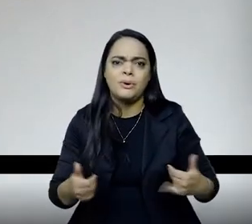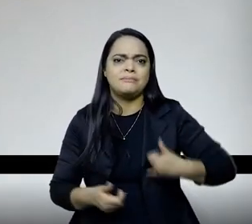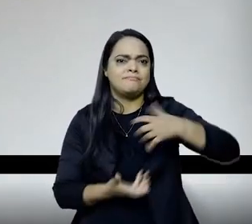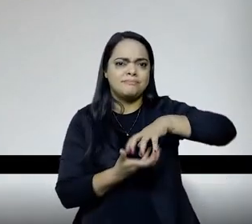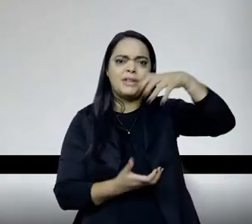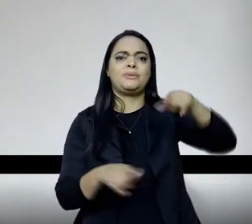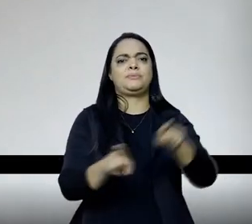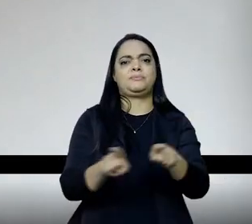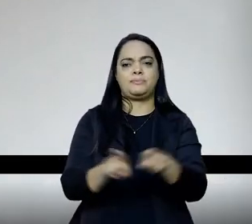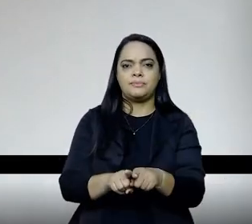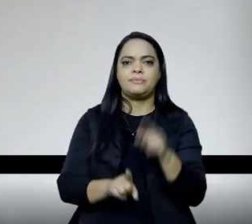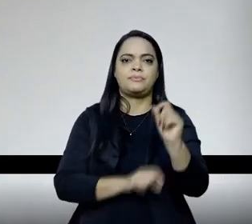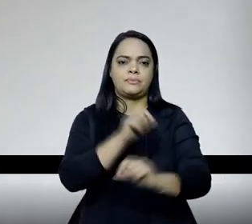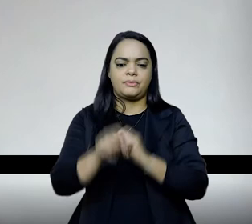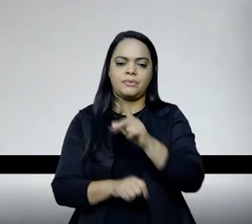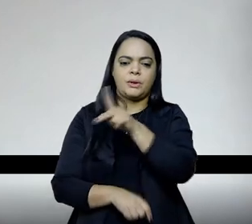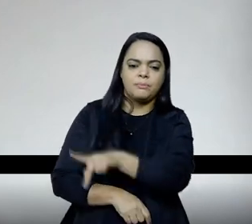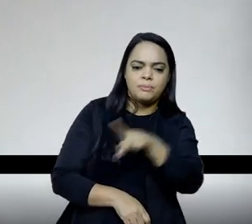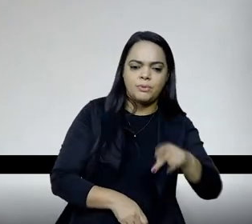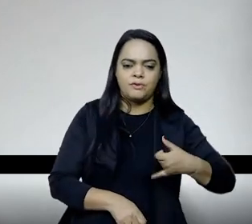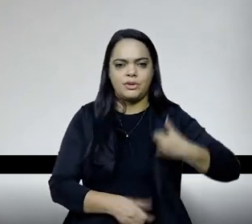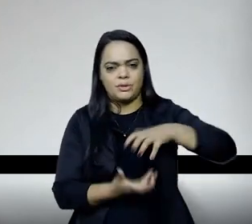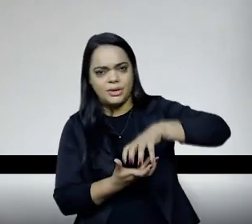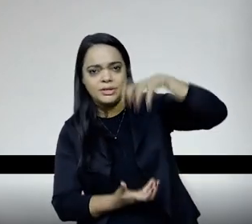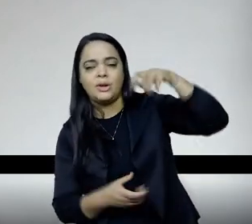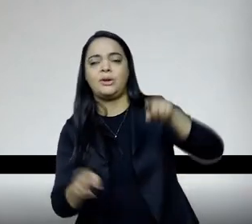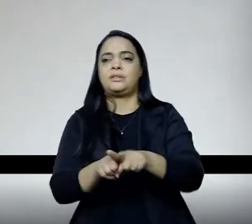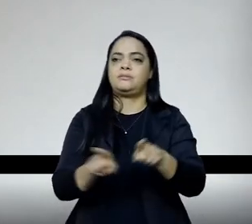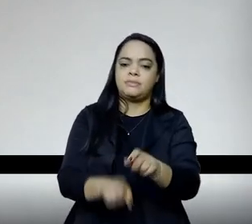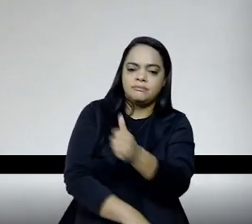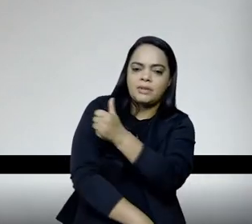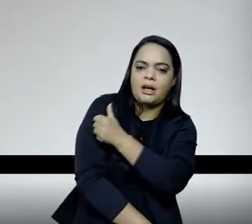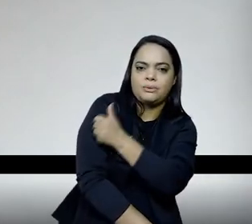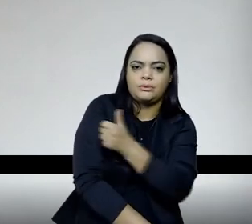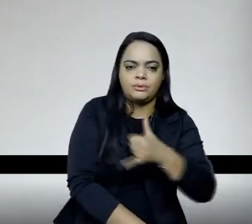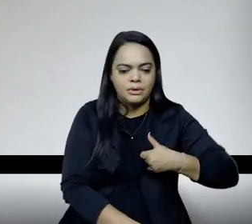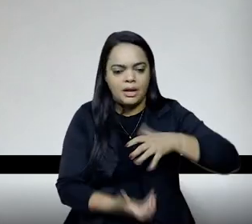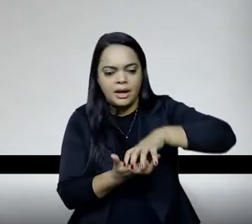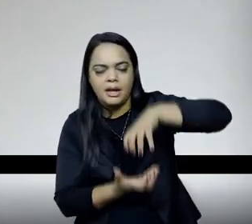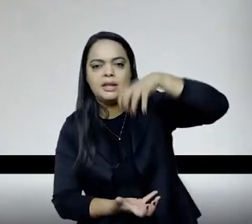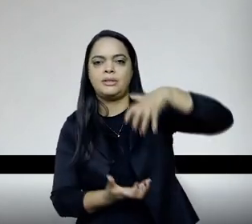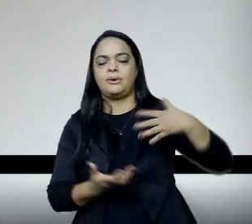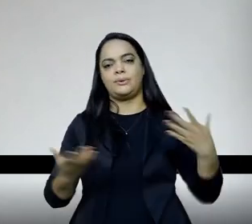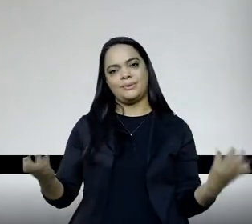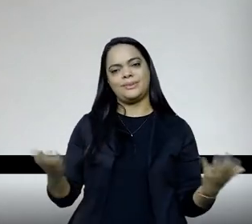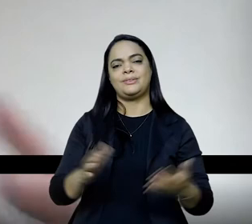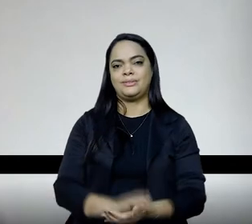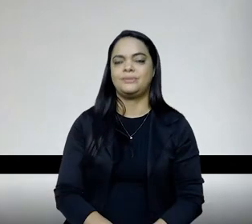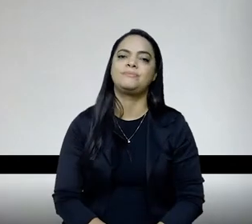idoso nesse caso, né? Para professores idosos, para alunos idosos, né? Então,